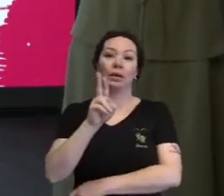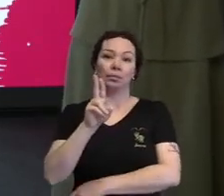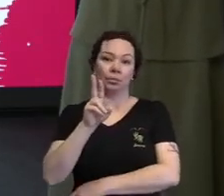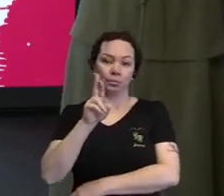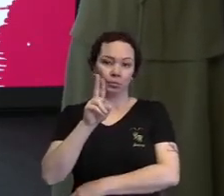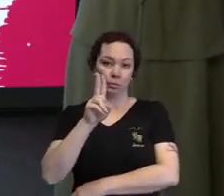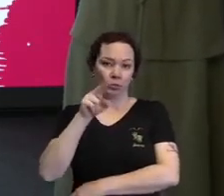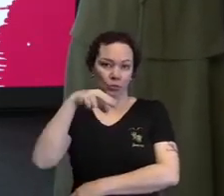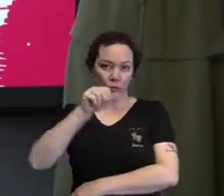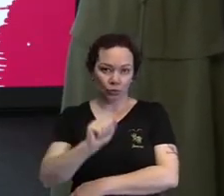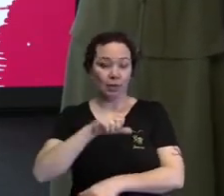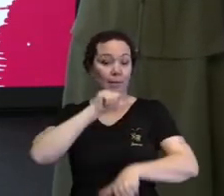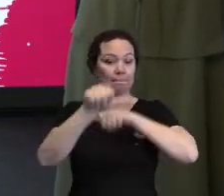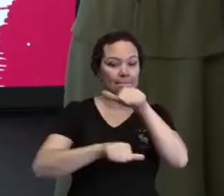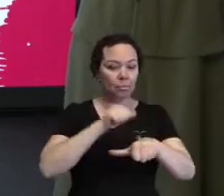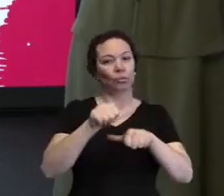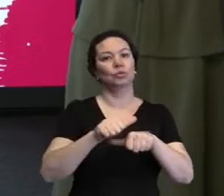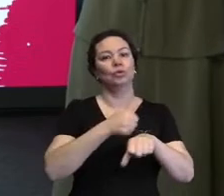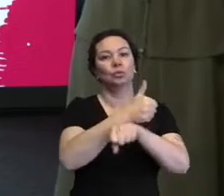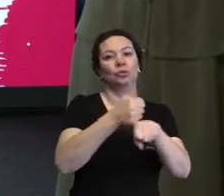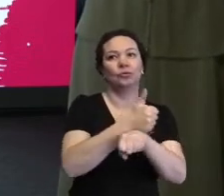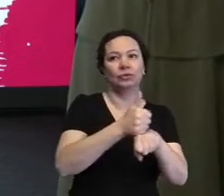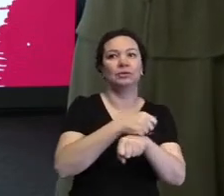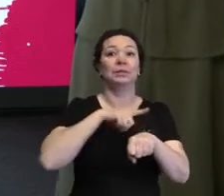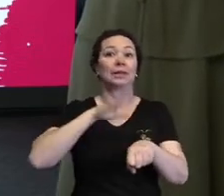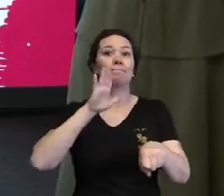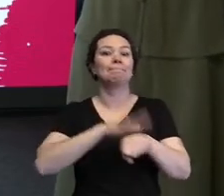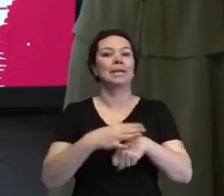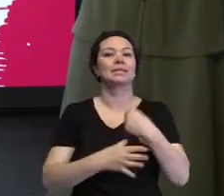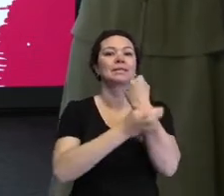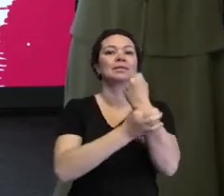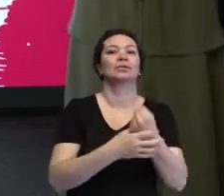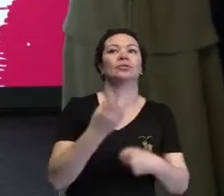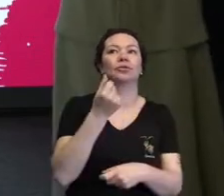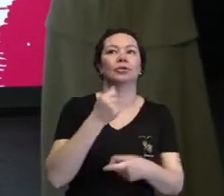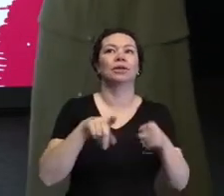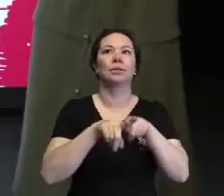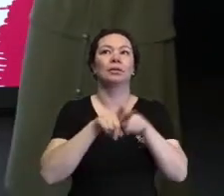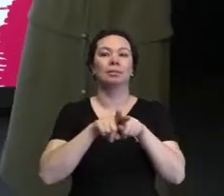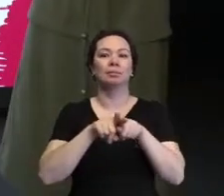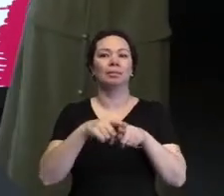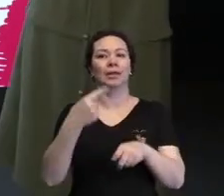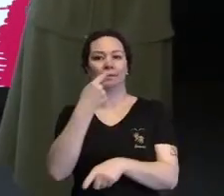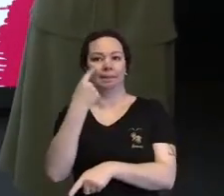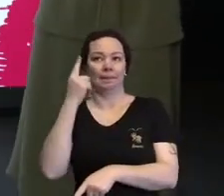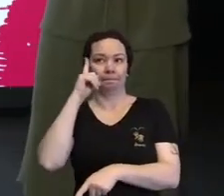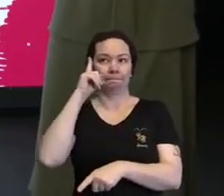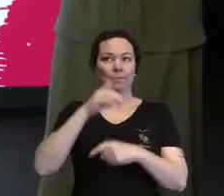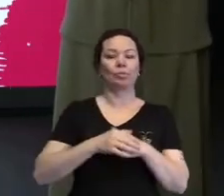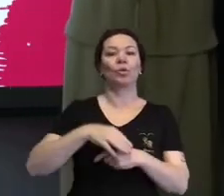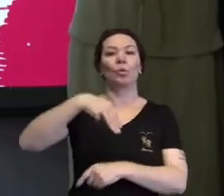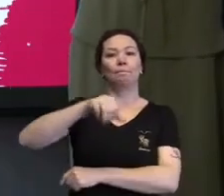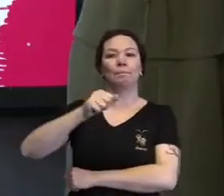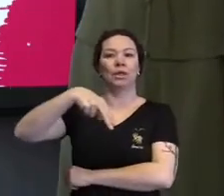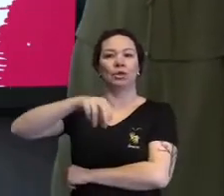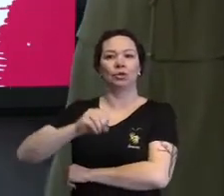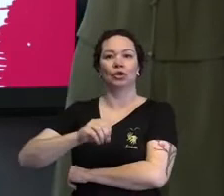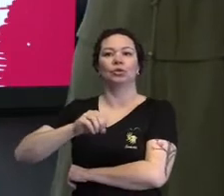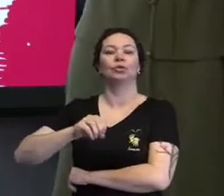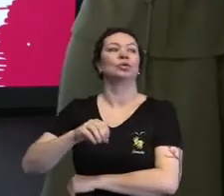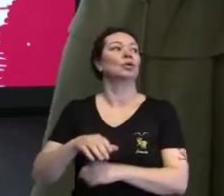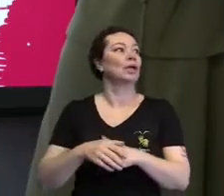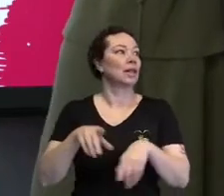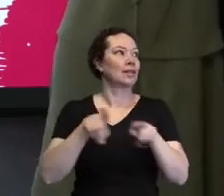trazer mais segurança financeira para a família. O Léo do Manudau, que vocês devem conhecer, que fundou o Instituto, mudou de